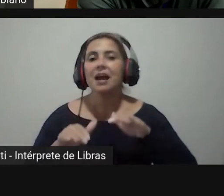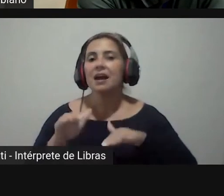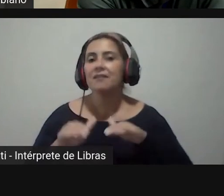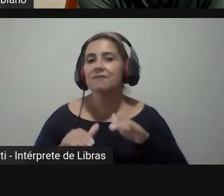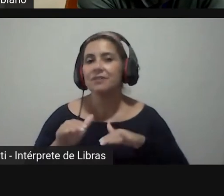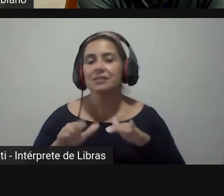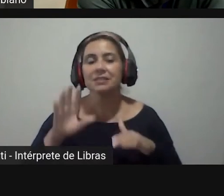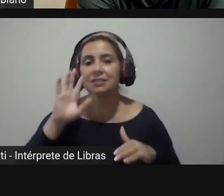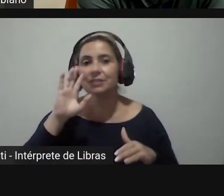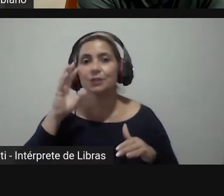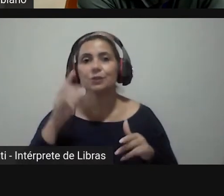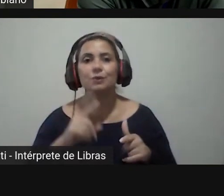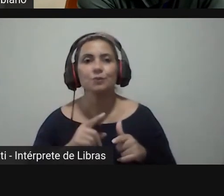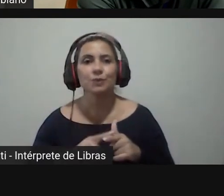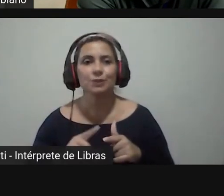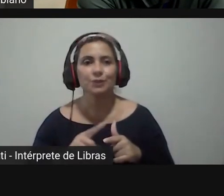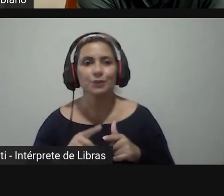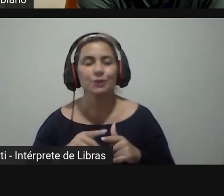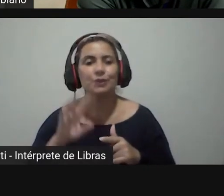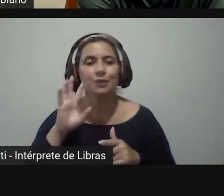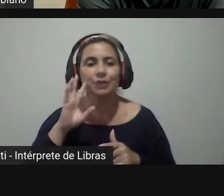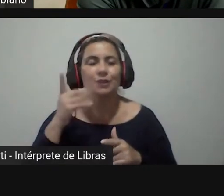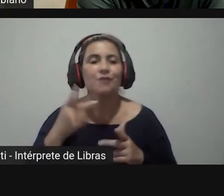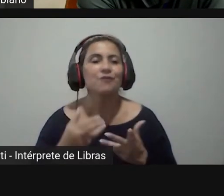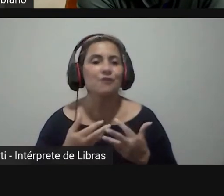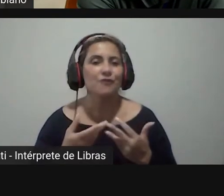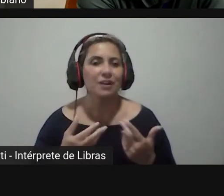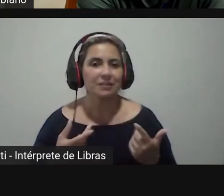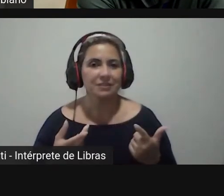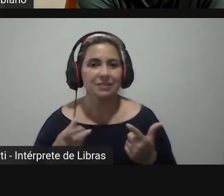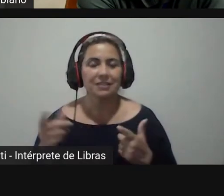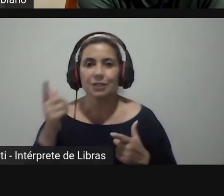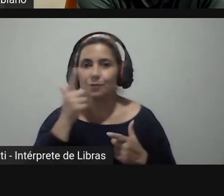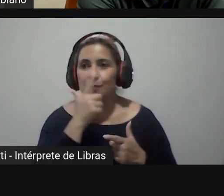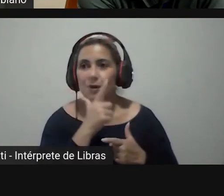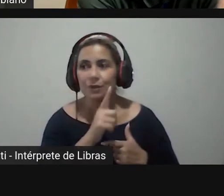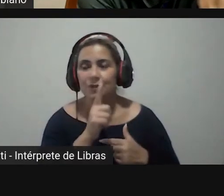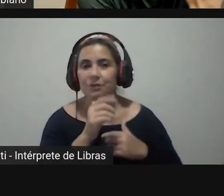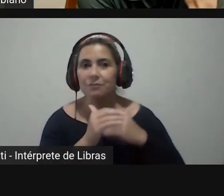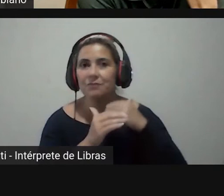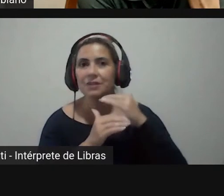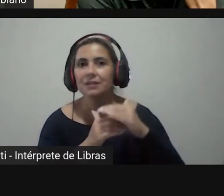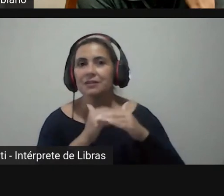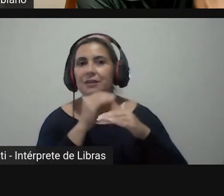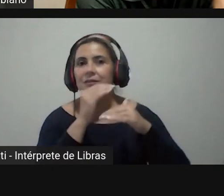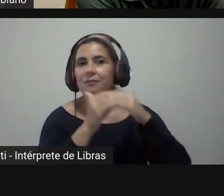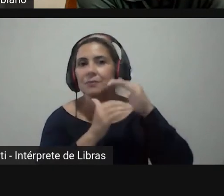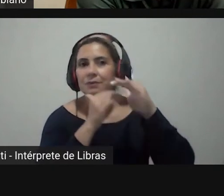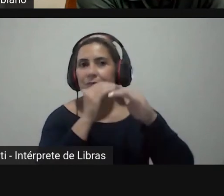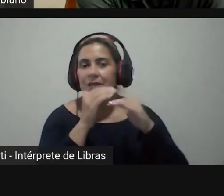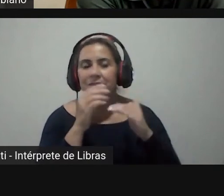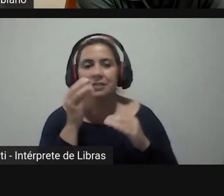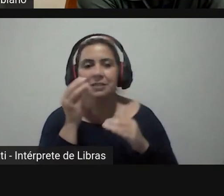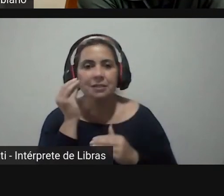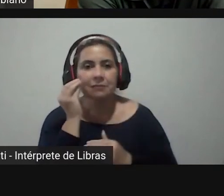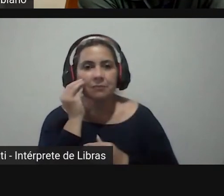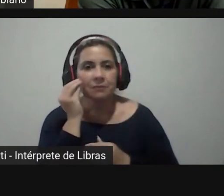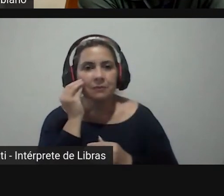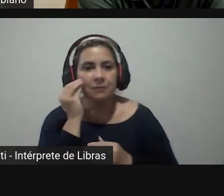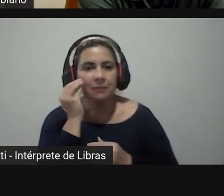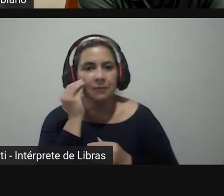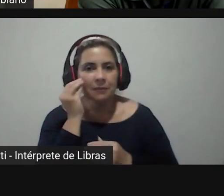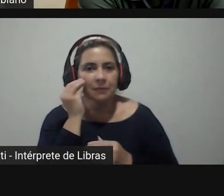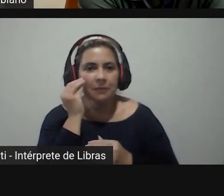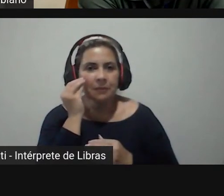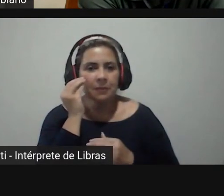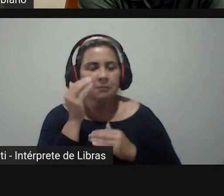uma solução ele resolve com várias então eu acho que um avanço que a gente poderia ter nesse tema era simular esse processo